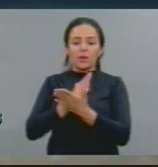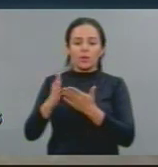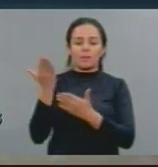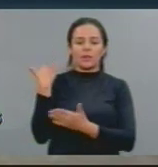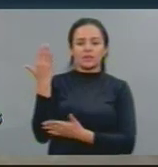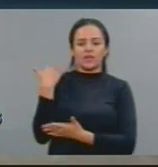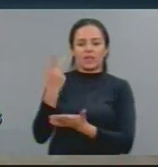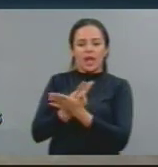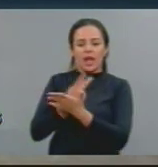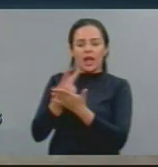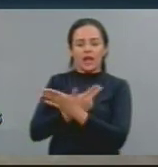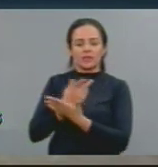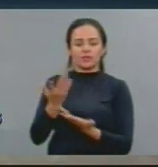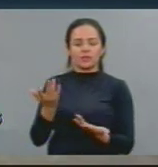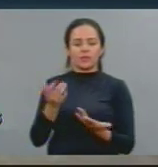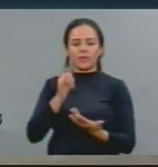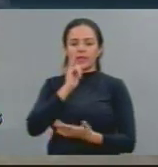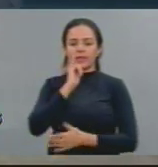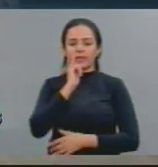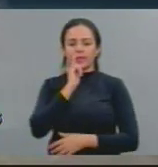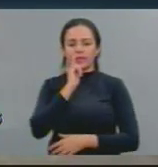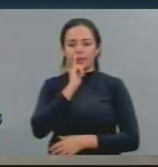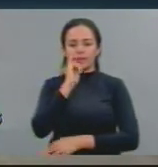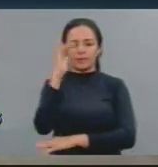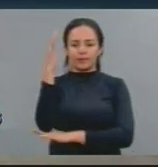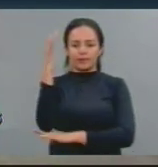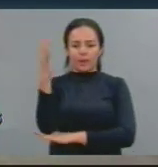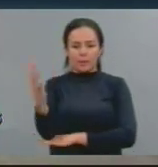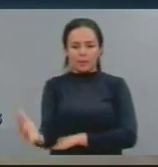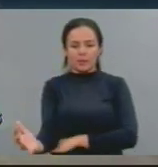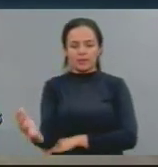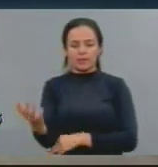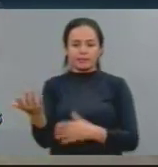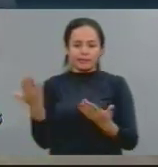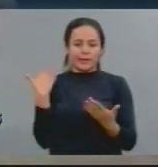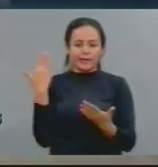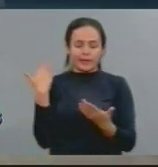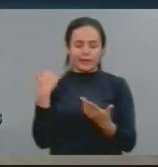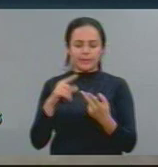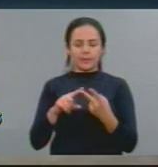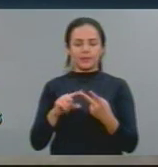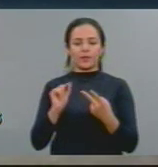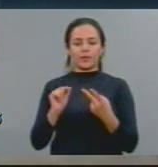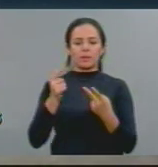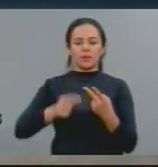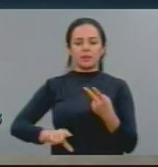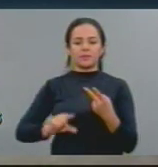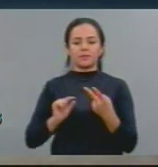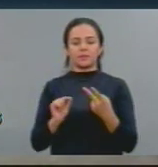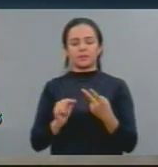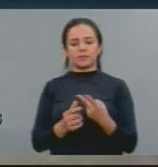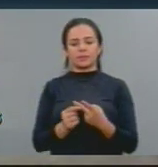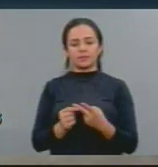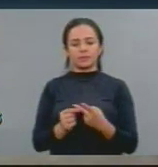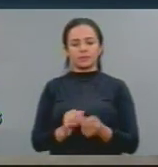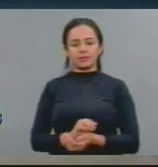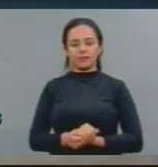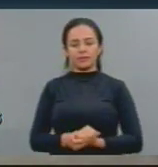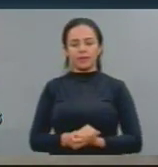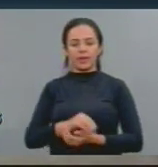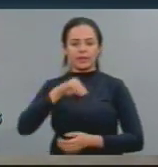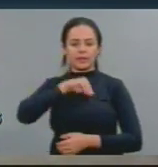quando desmataram desnecessariamente, quando pagaram